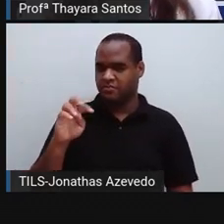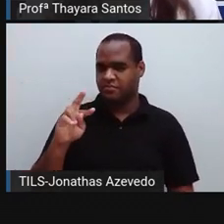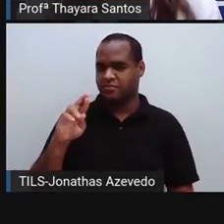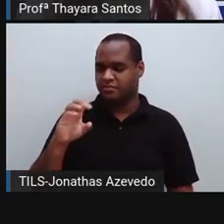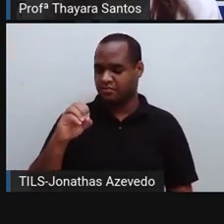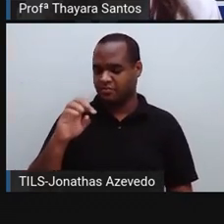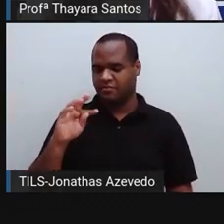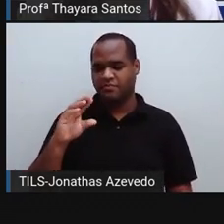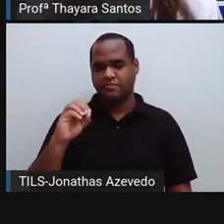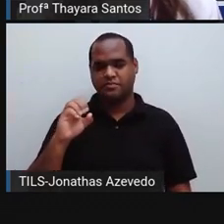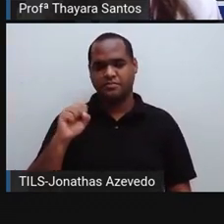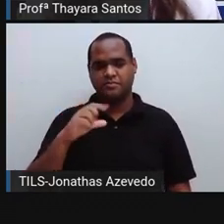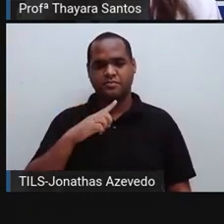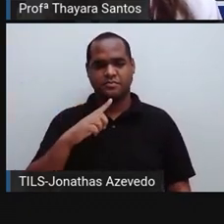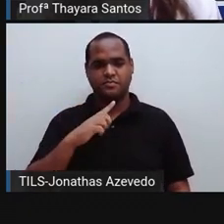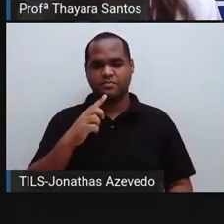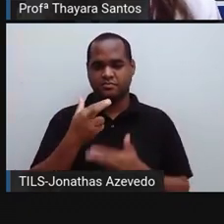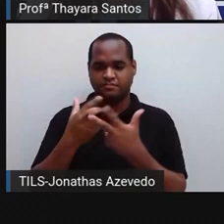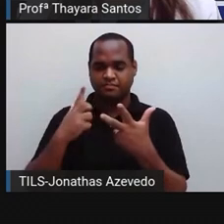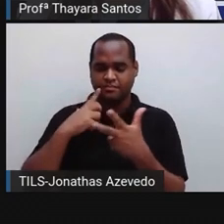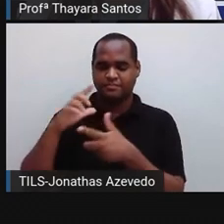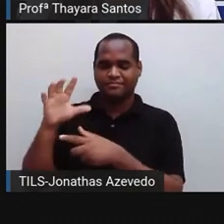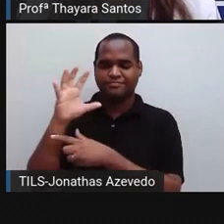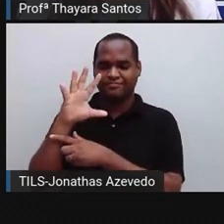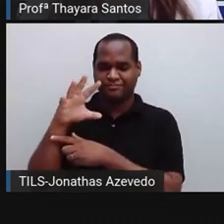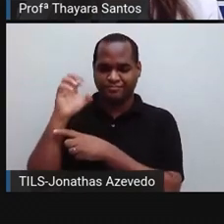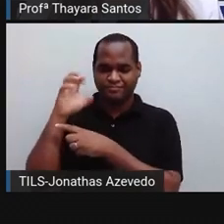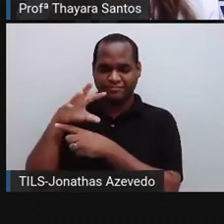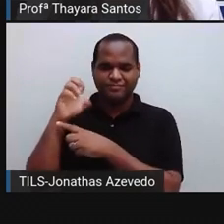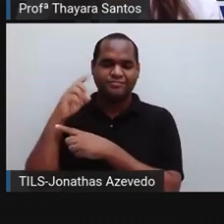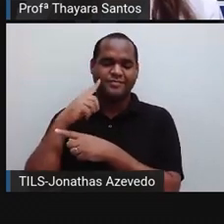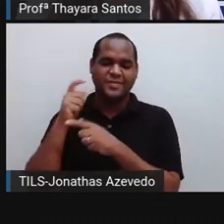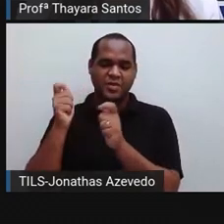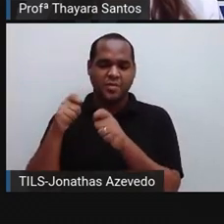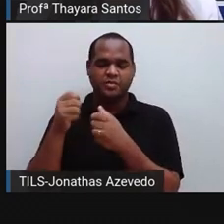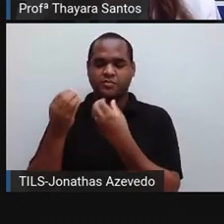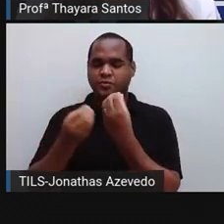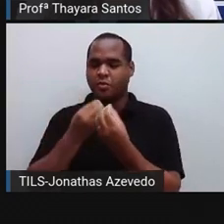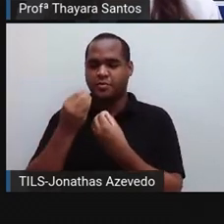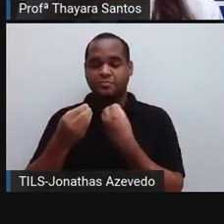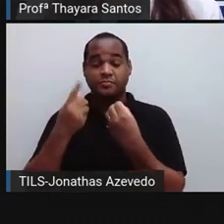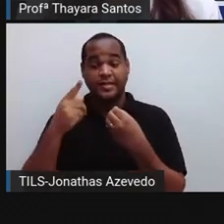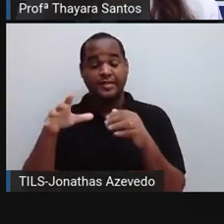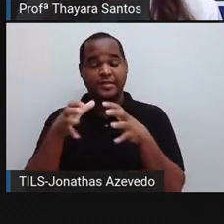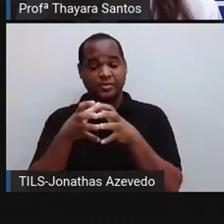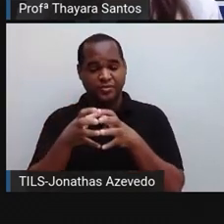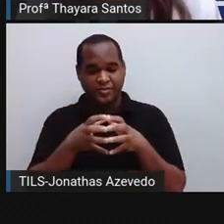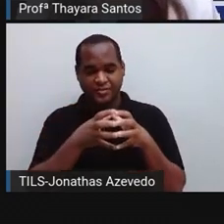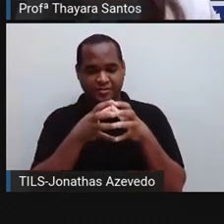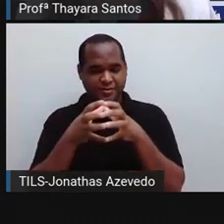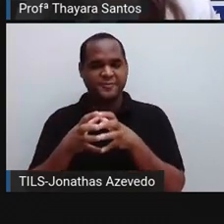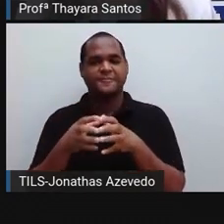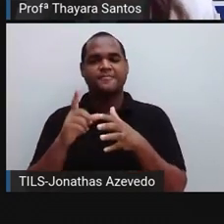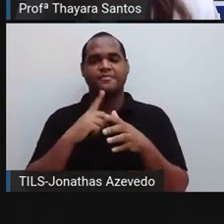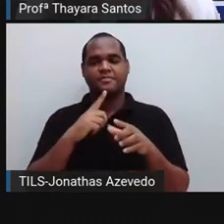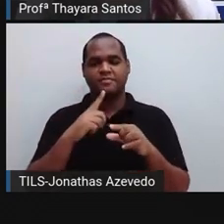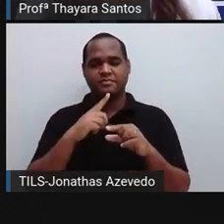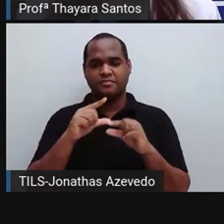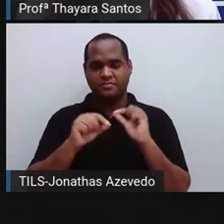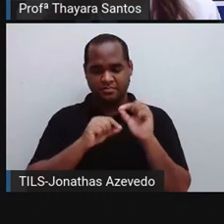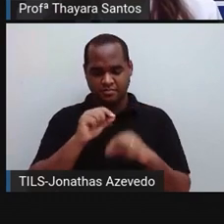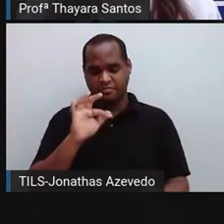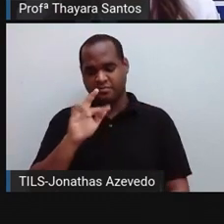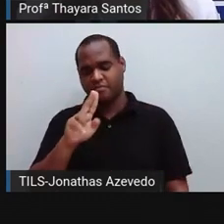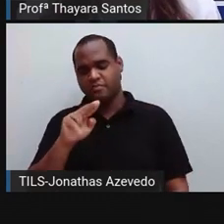eles não conseguem fazer fotossíntese e produzir seu próprio alimento. E eles estão agrupados lá no reino funge. Os